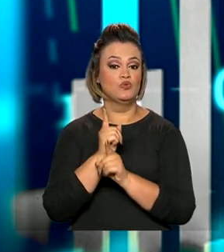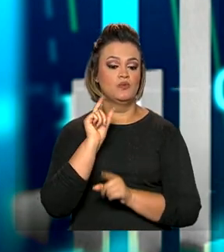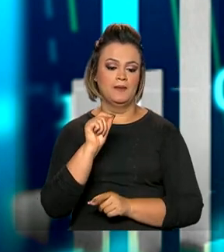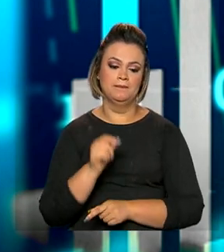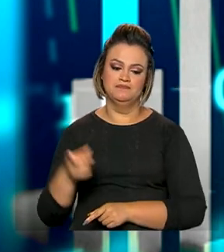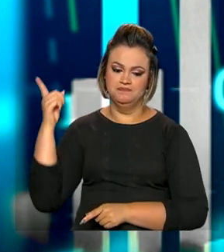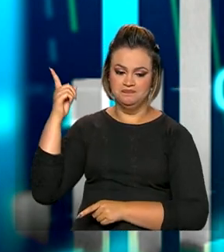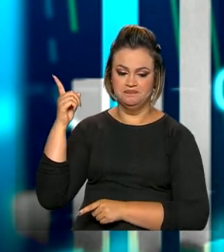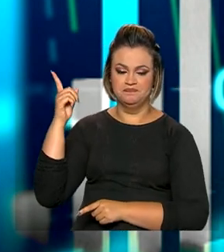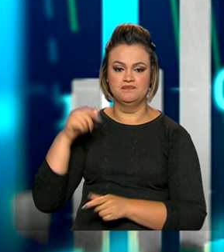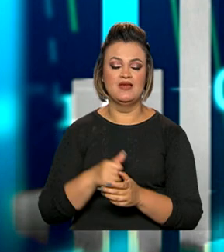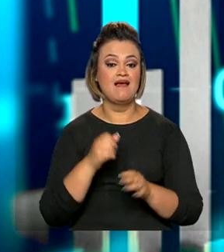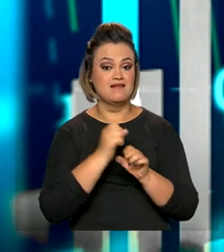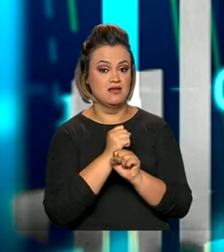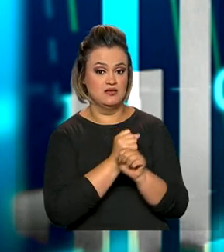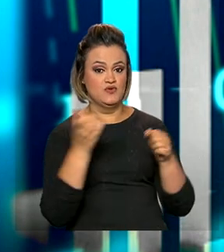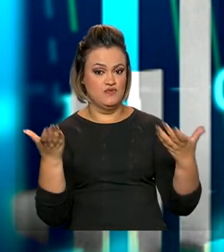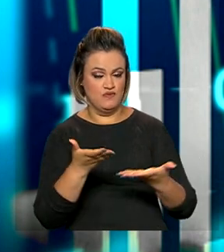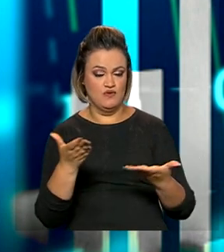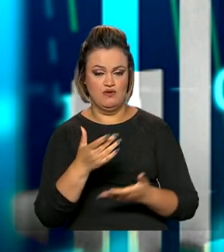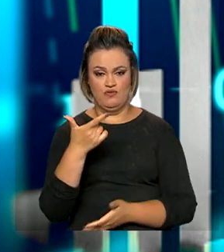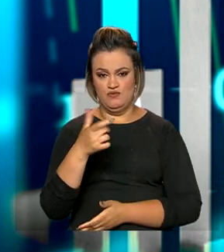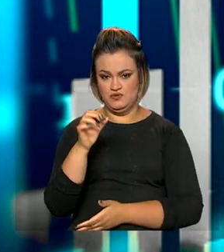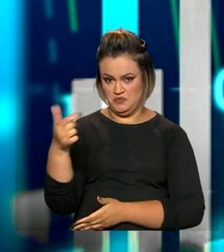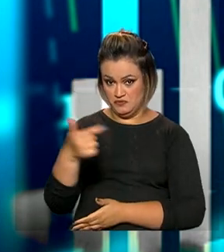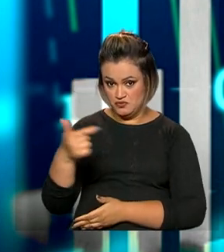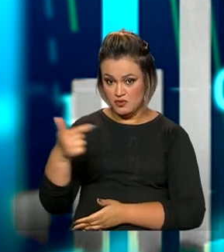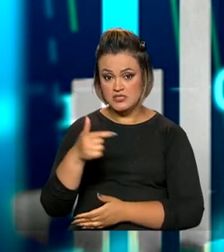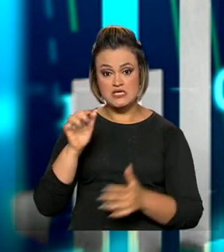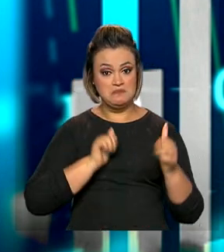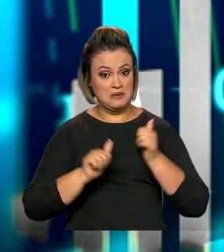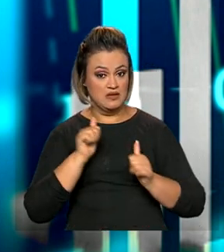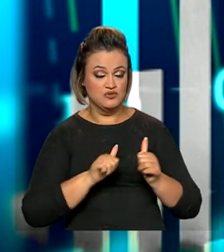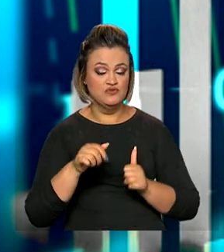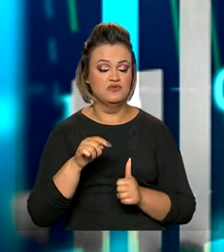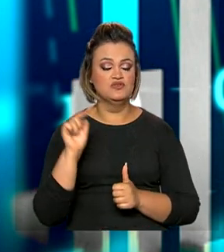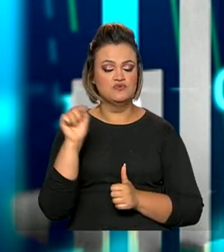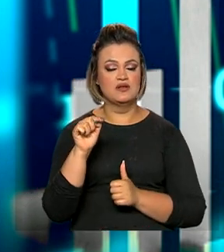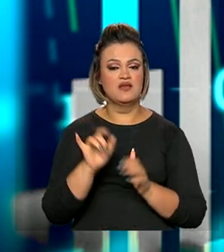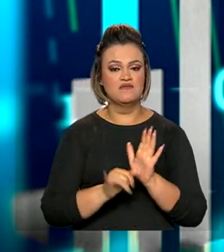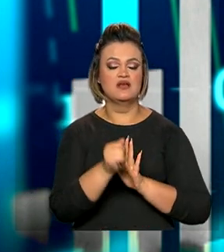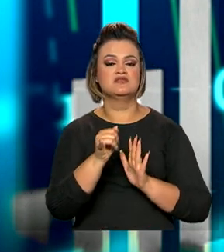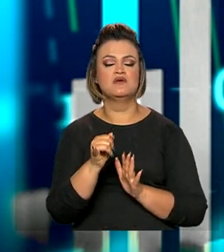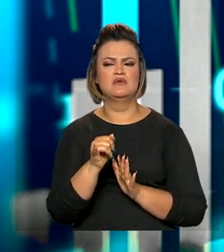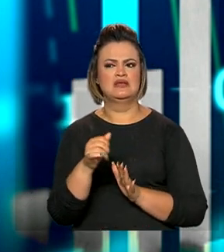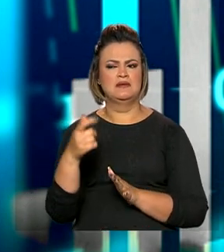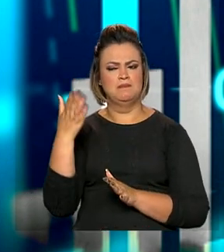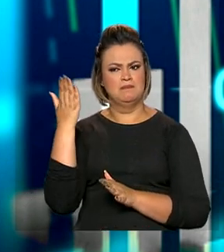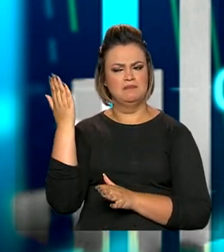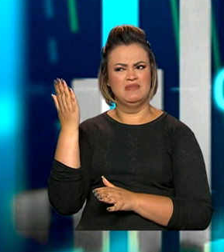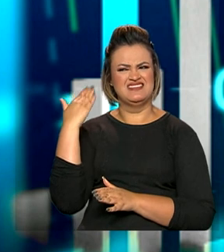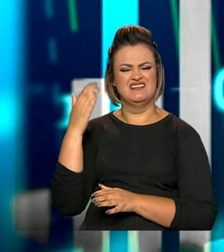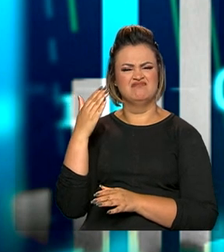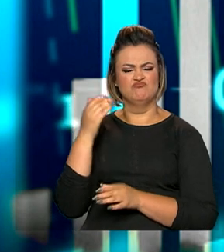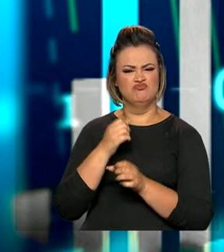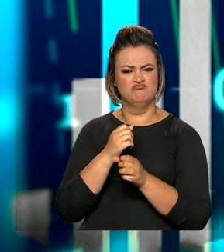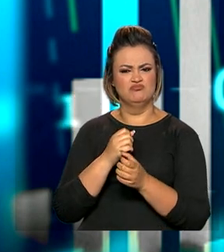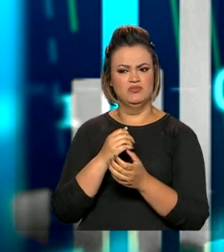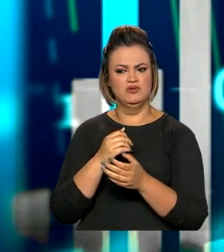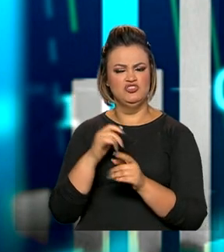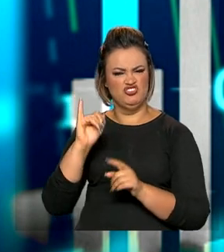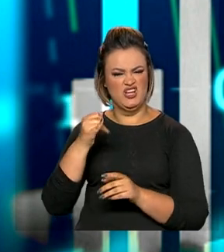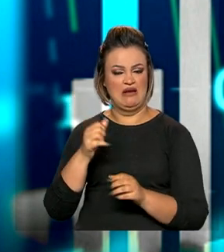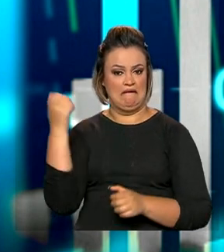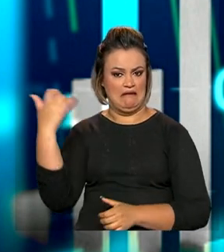características. Para este ano, 2022, a expectativa do mercado em relação à inflação, que era bastante elevada no início do ano, caiu